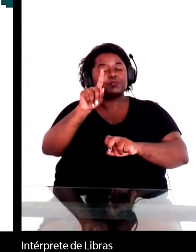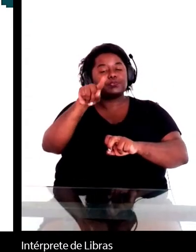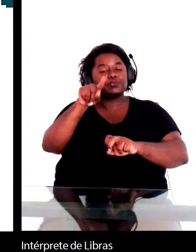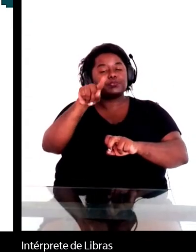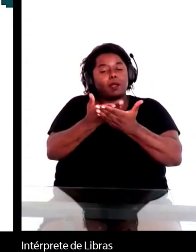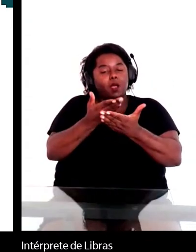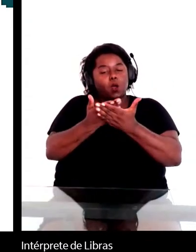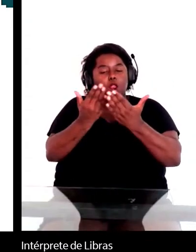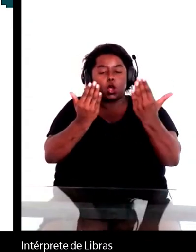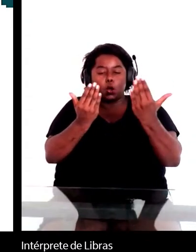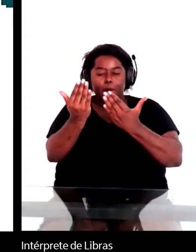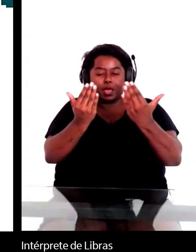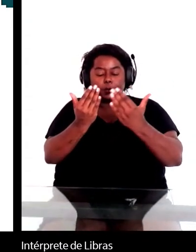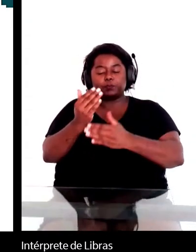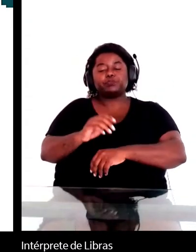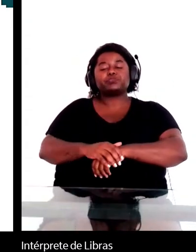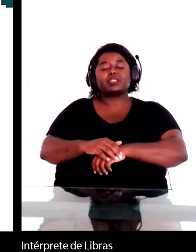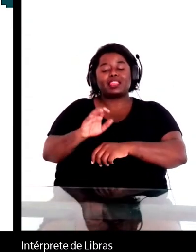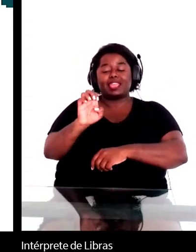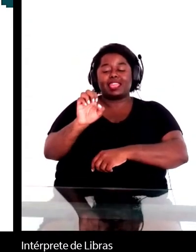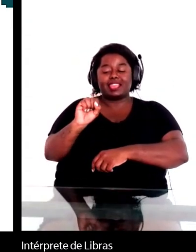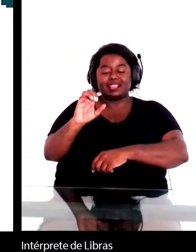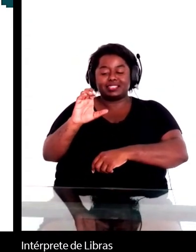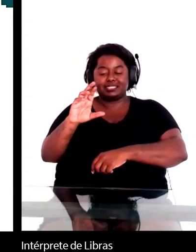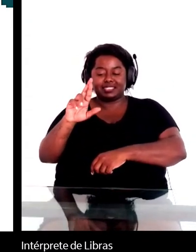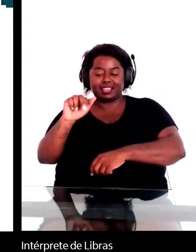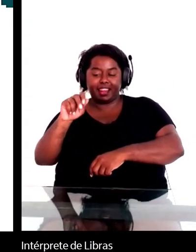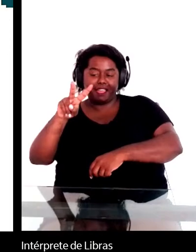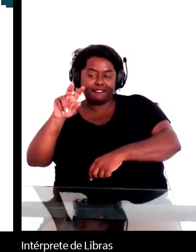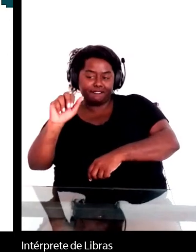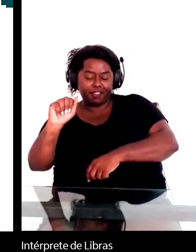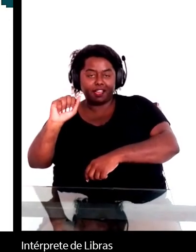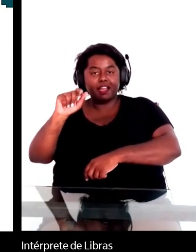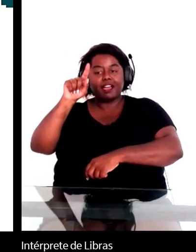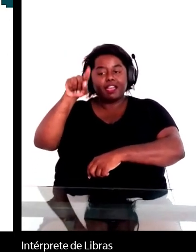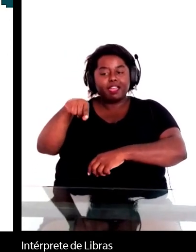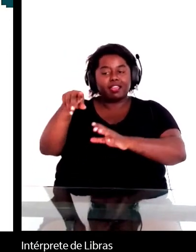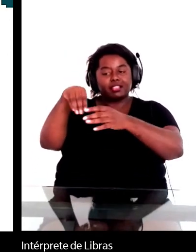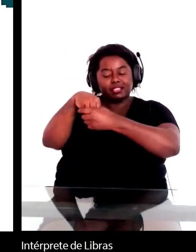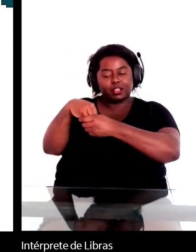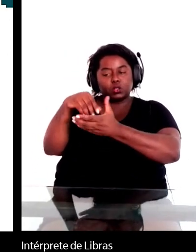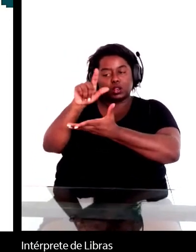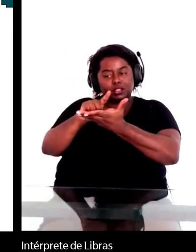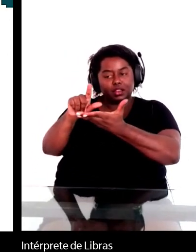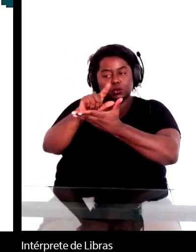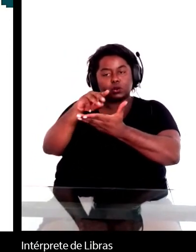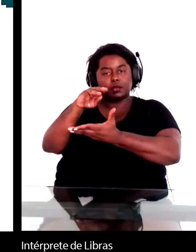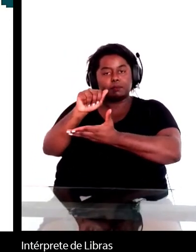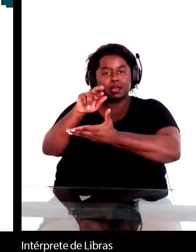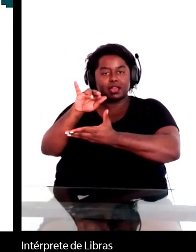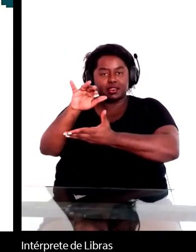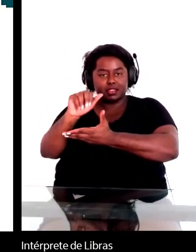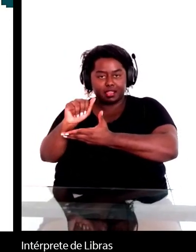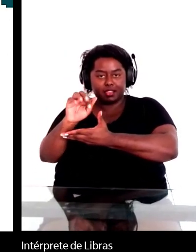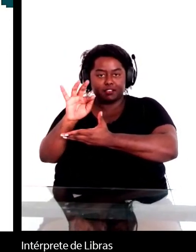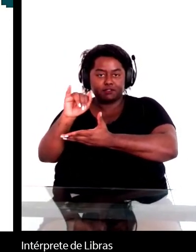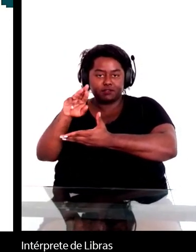escrava, pai contra mãe, e negrinha, a escrava de Maria Firmina dos Reis, pai contra mãe de Machado de Assis, e